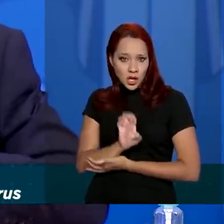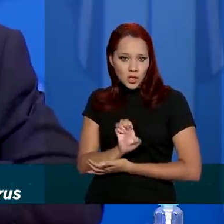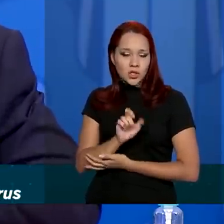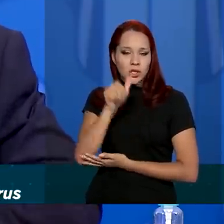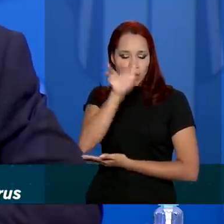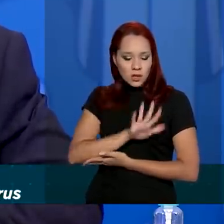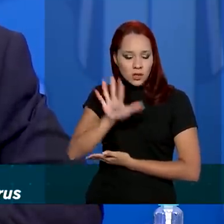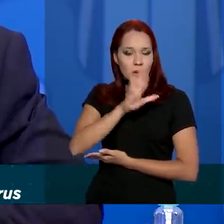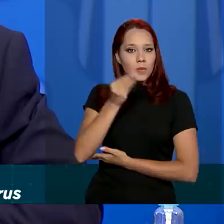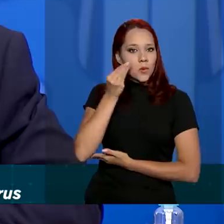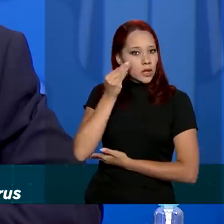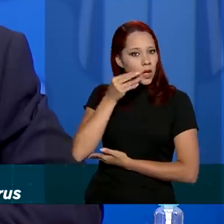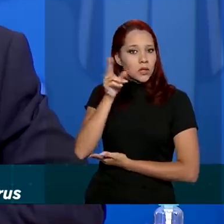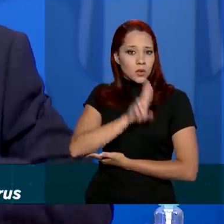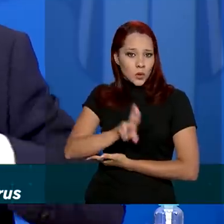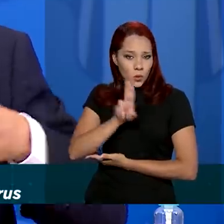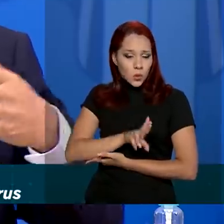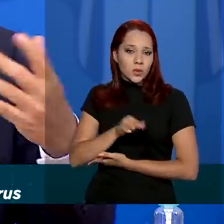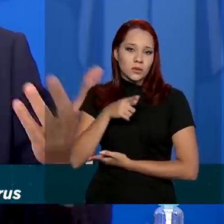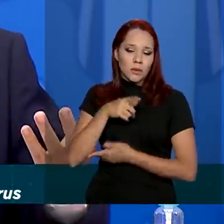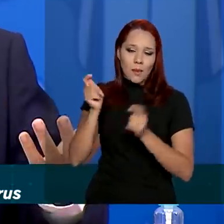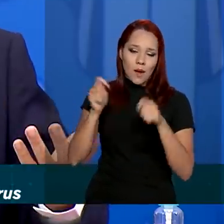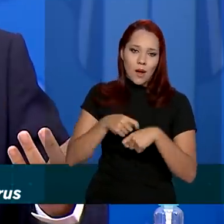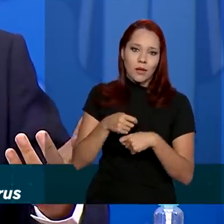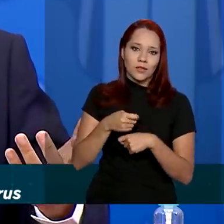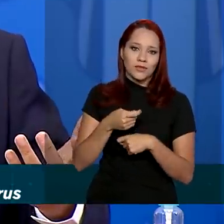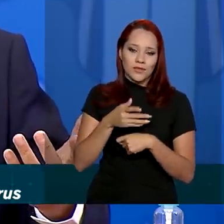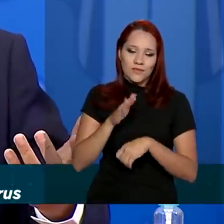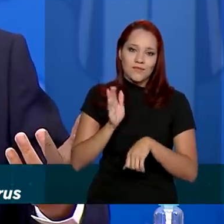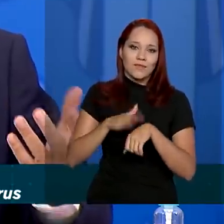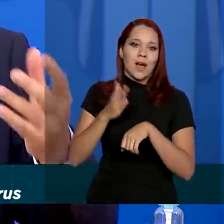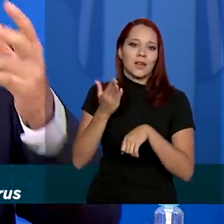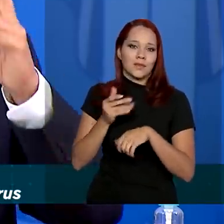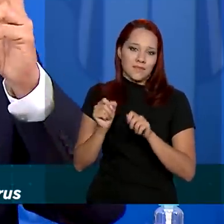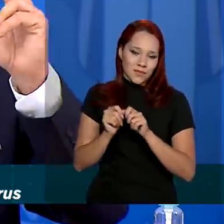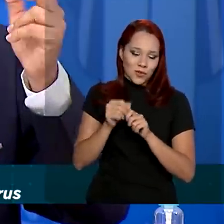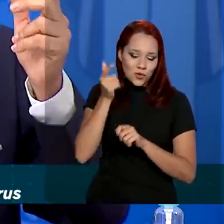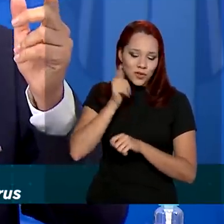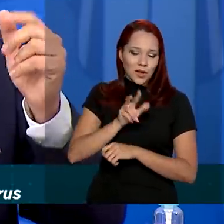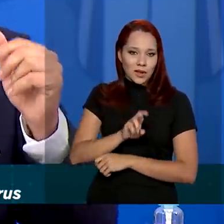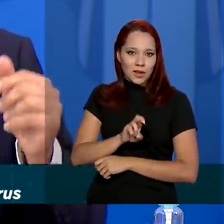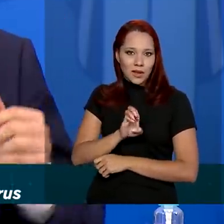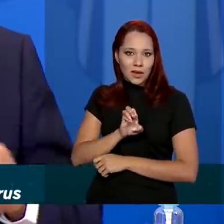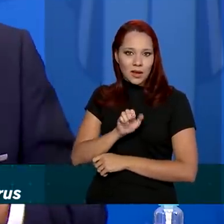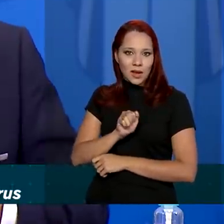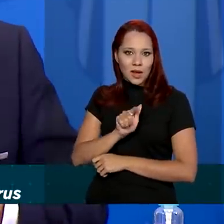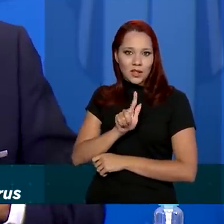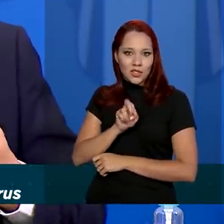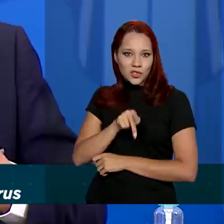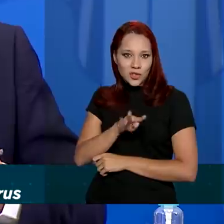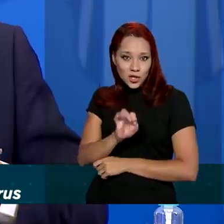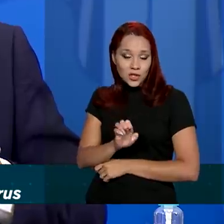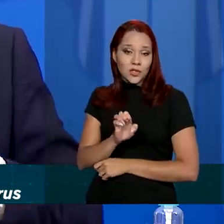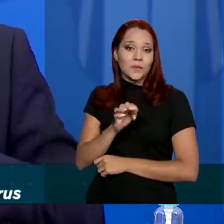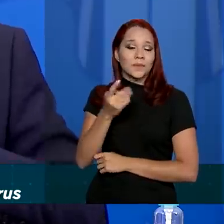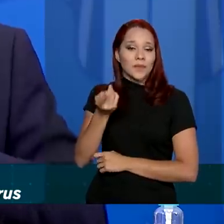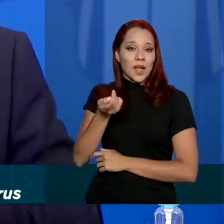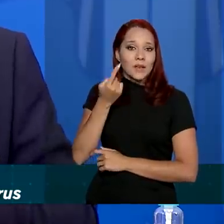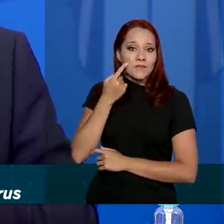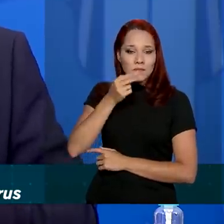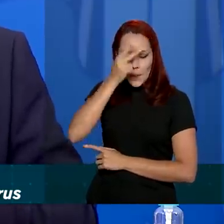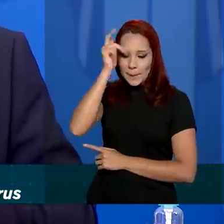testes que utilizam reagentes, nos dá uma capacidade maior de reagentes, ou seja, aquela visão que eu coloquei ali da pessoa